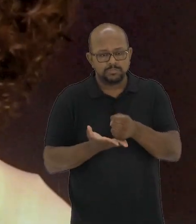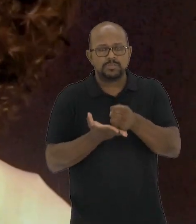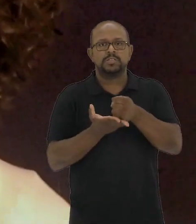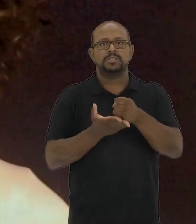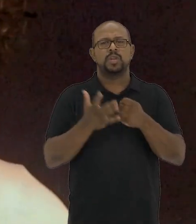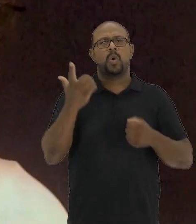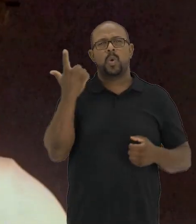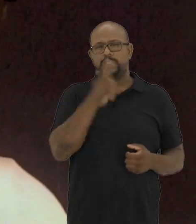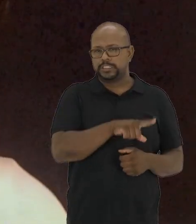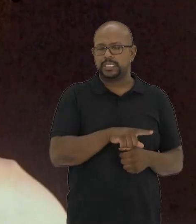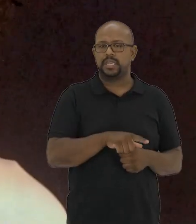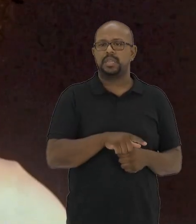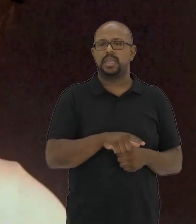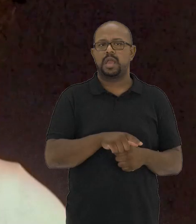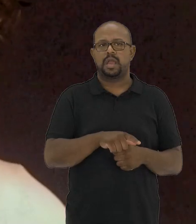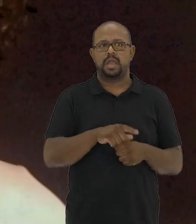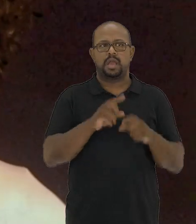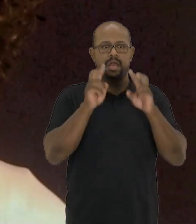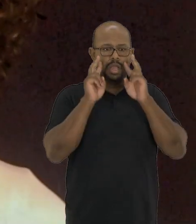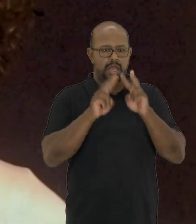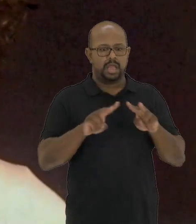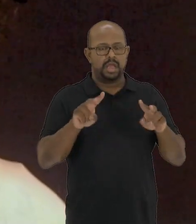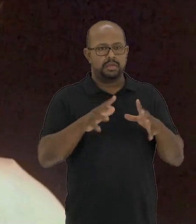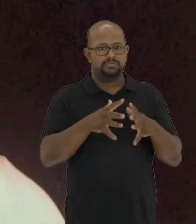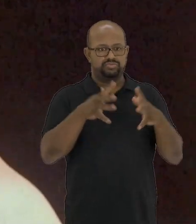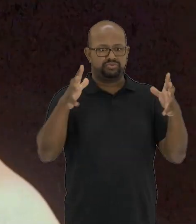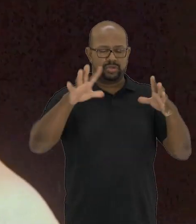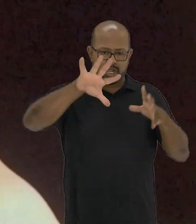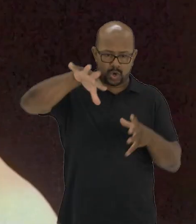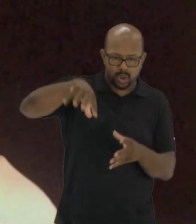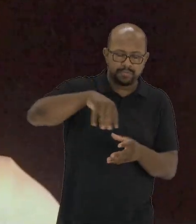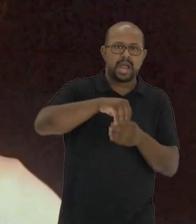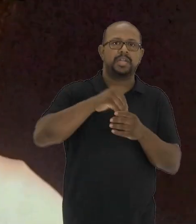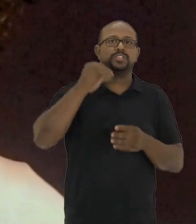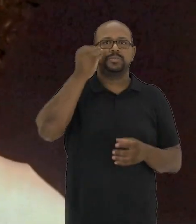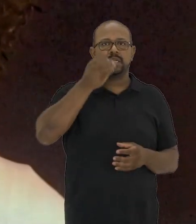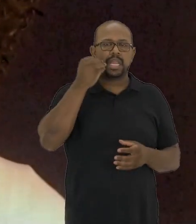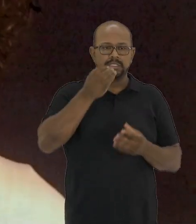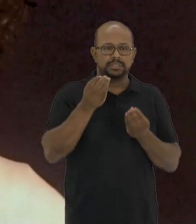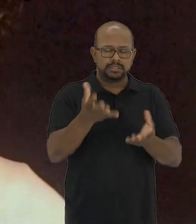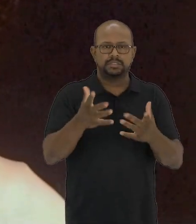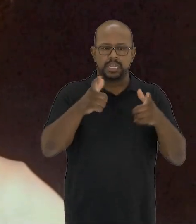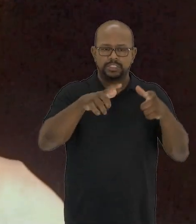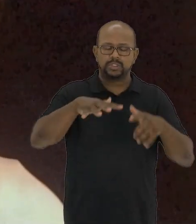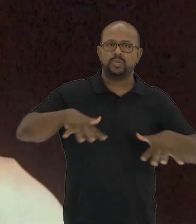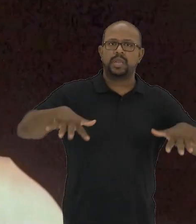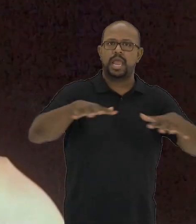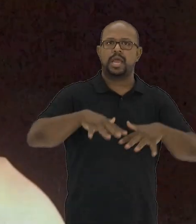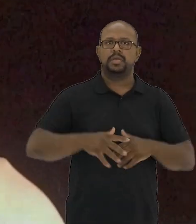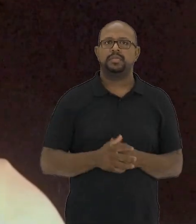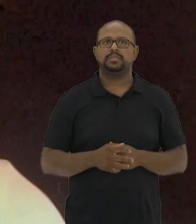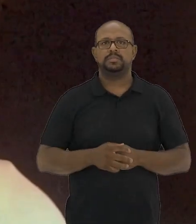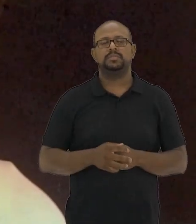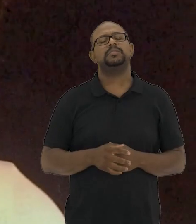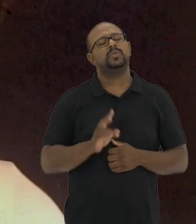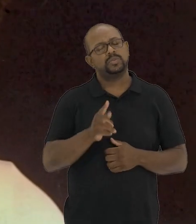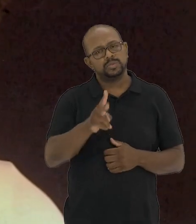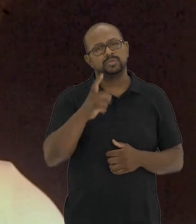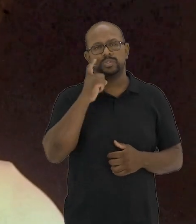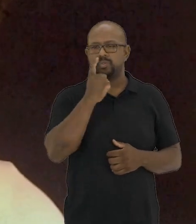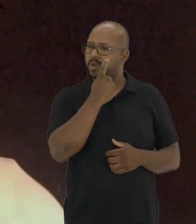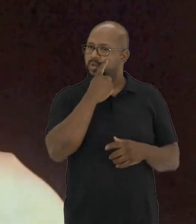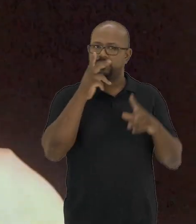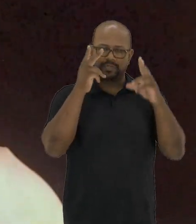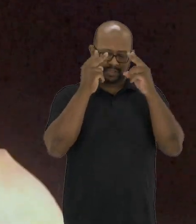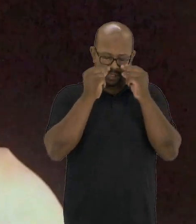endossaria, o artístico conseguiria dimensionar, englobar as experiências trazidas nesse lugar?